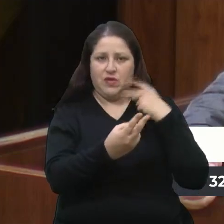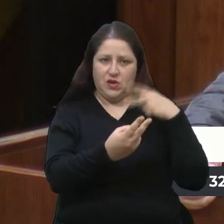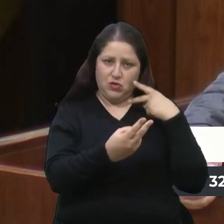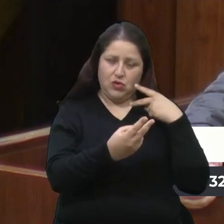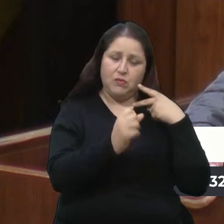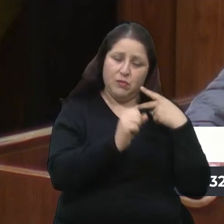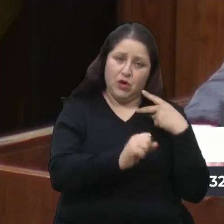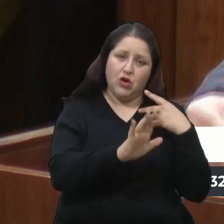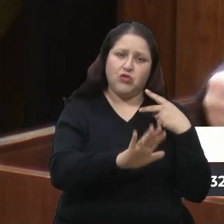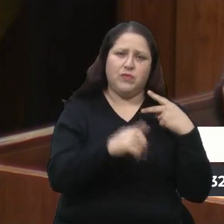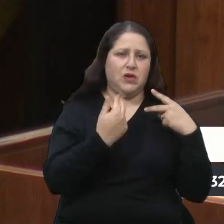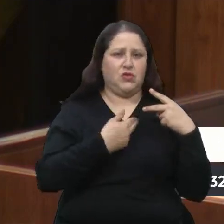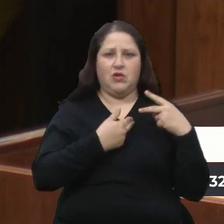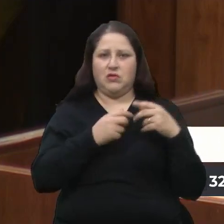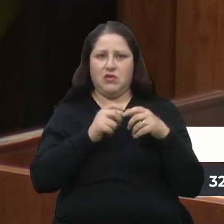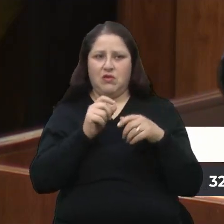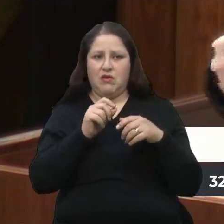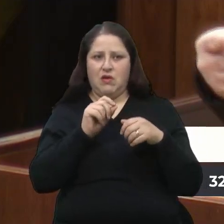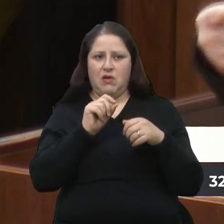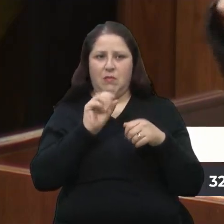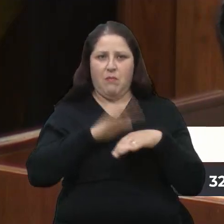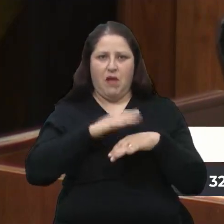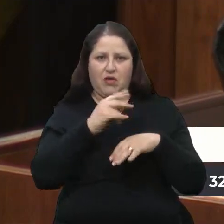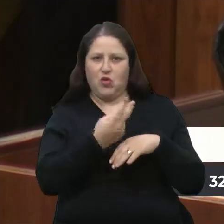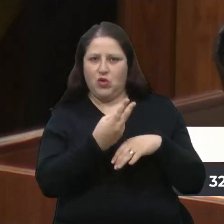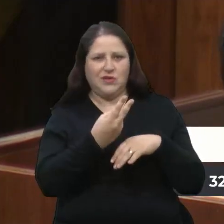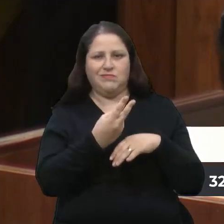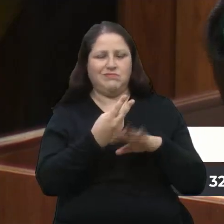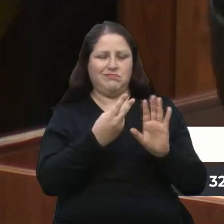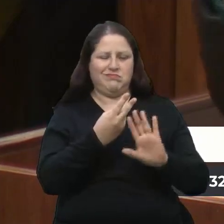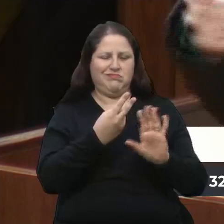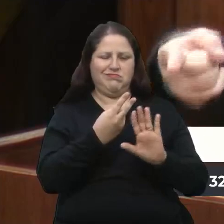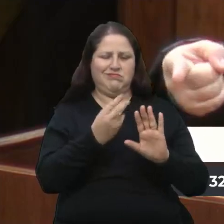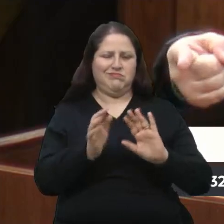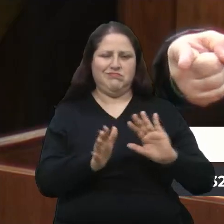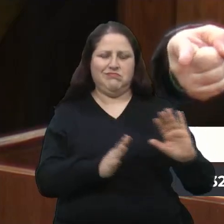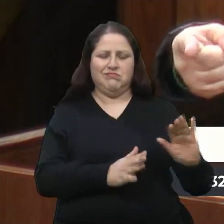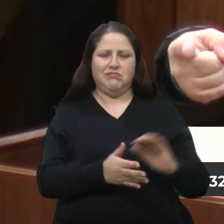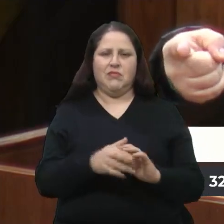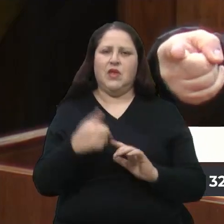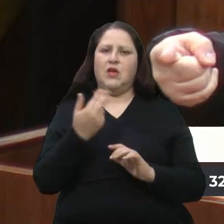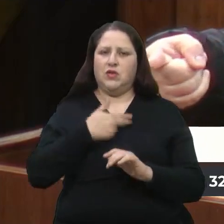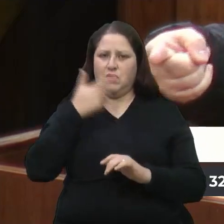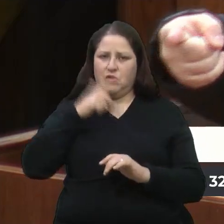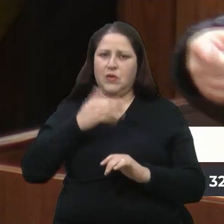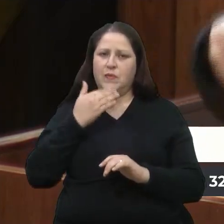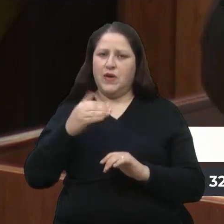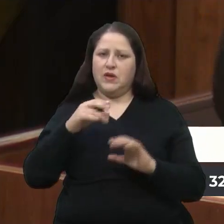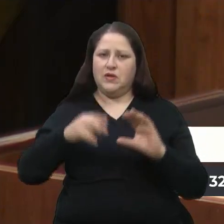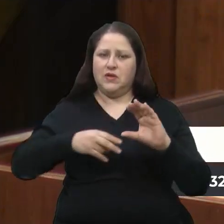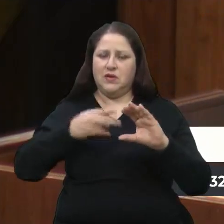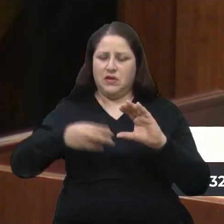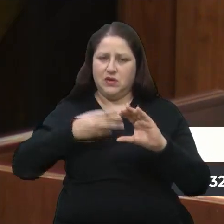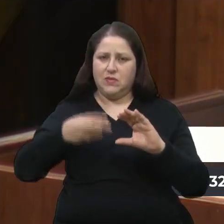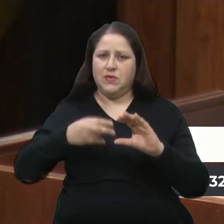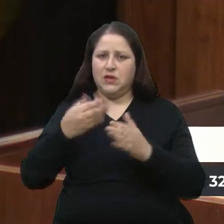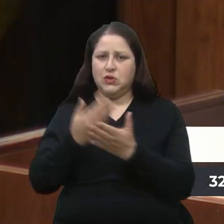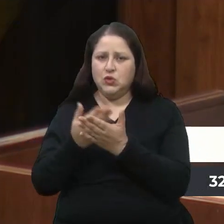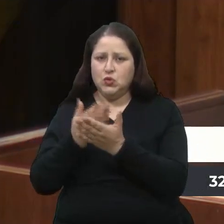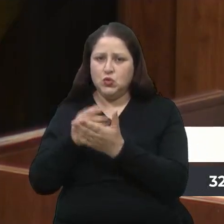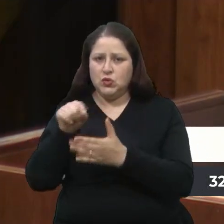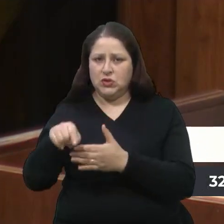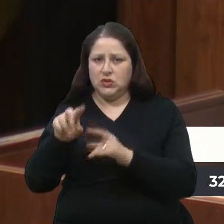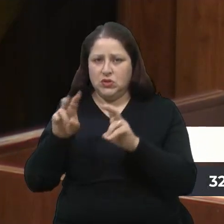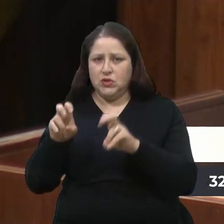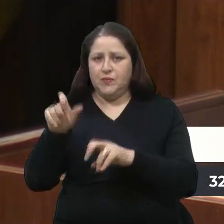Então, o que eu acho é seguinte, nós ganhamos, e eu peço à Câmara que faça um estudo disso, o vereador da Caxias do